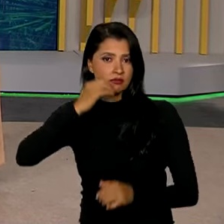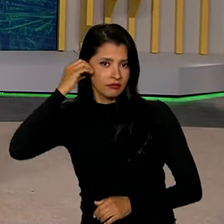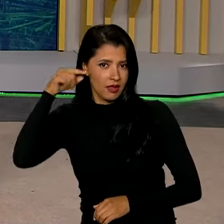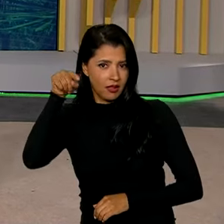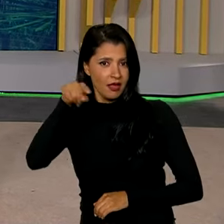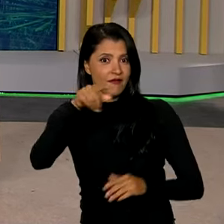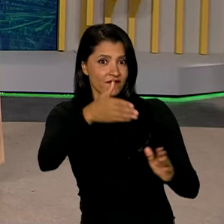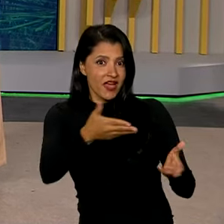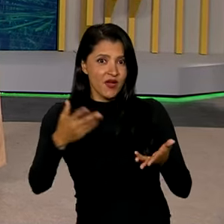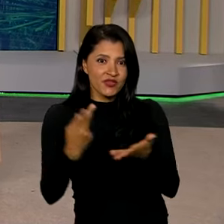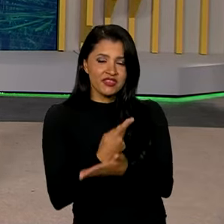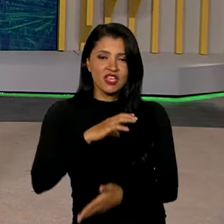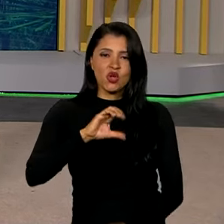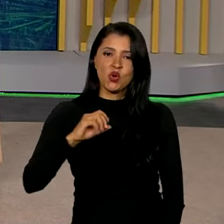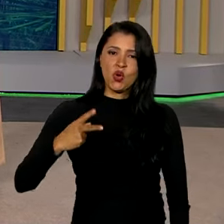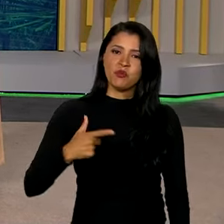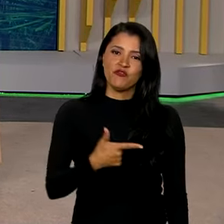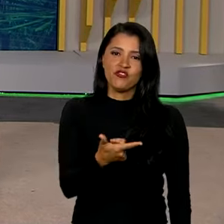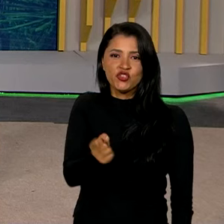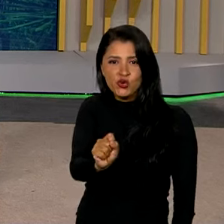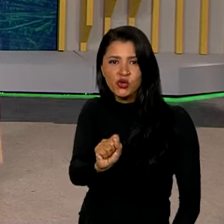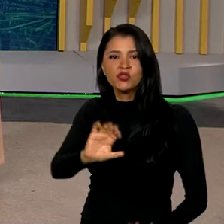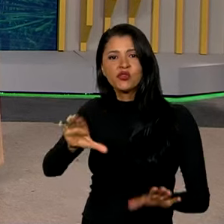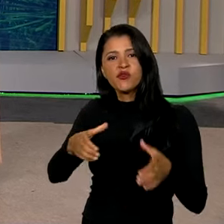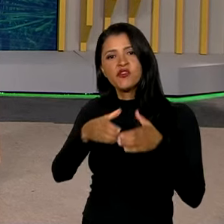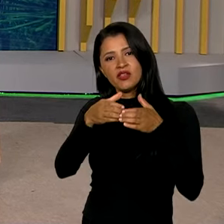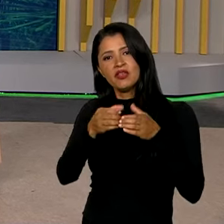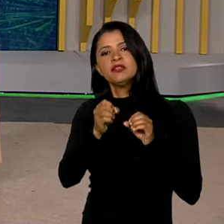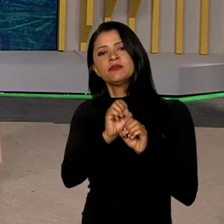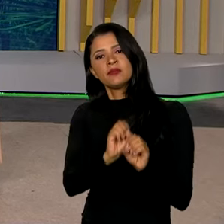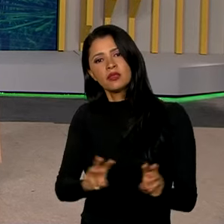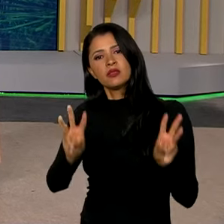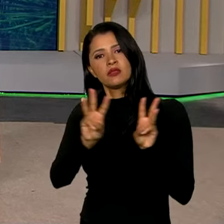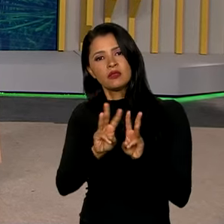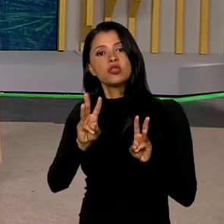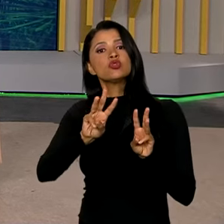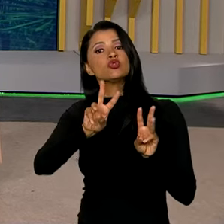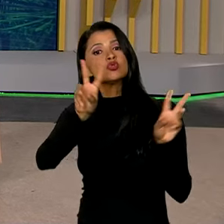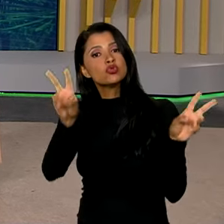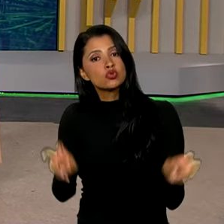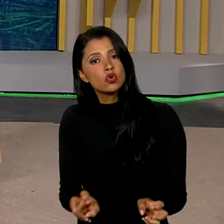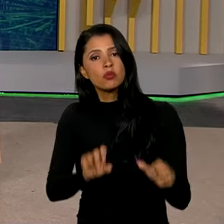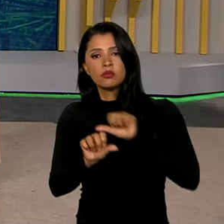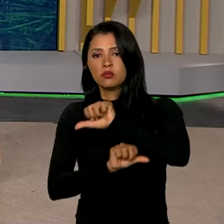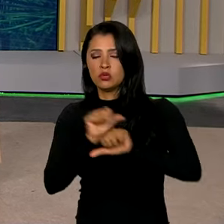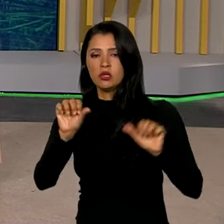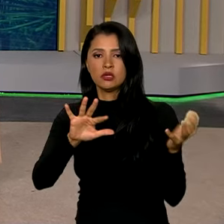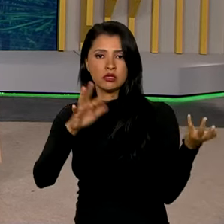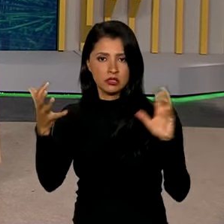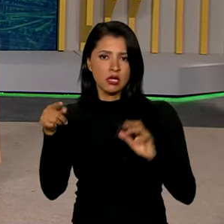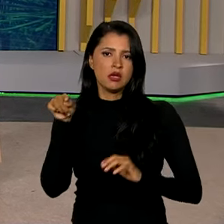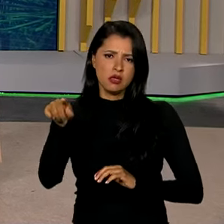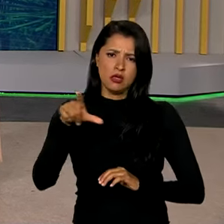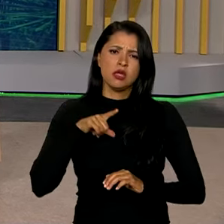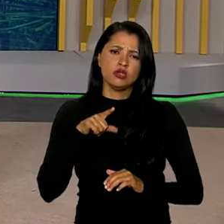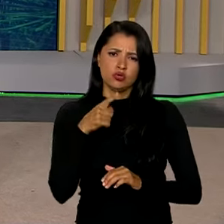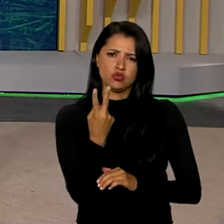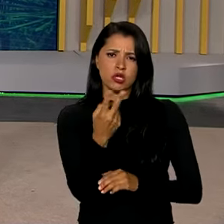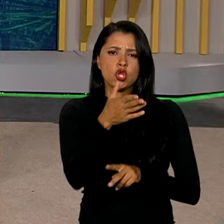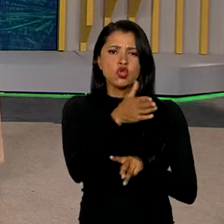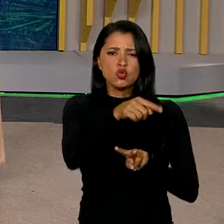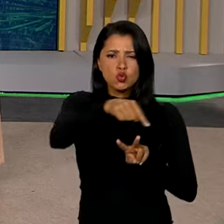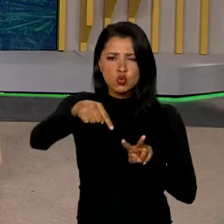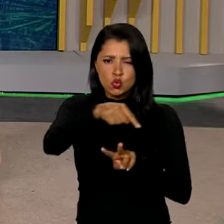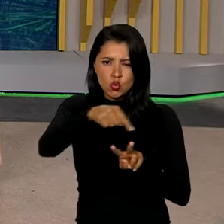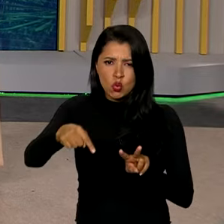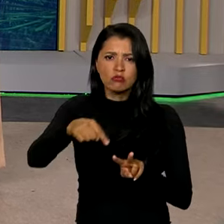recebe a COP28, a Conferência das Nações Unidas sobre Mudanças do Clima. Este evento se divide entre duas agendas,